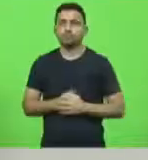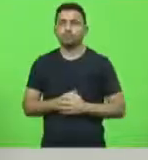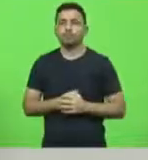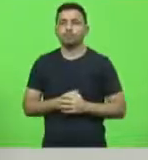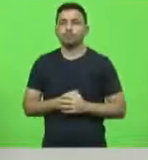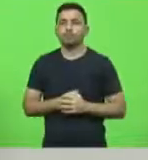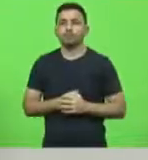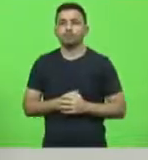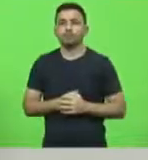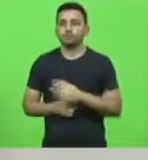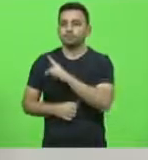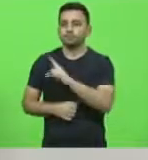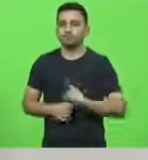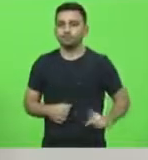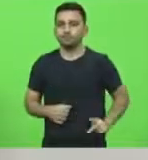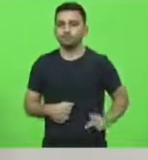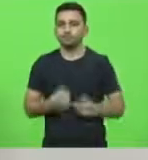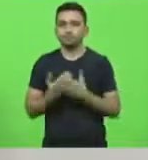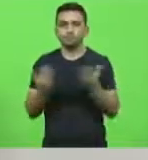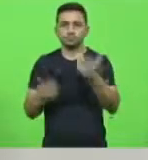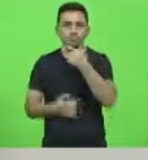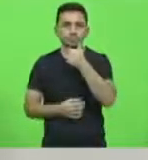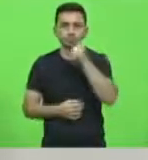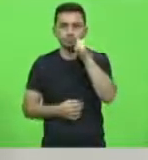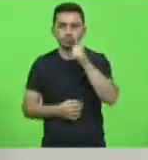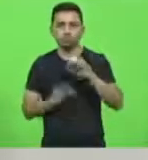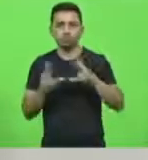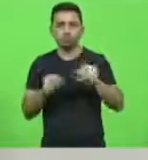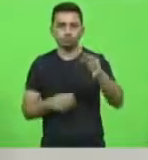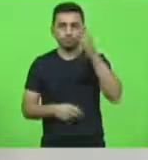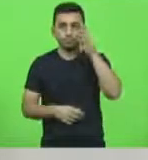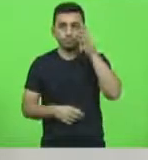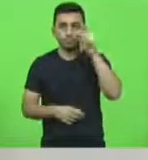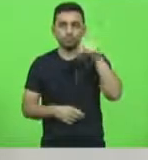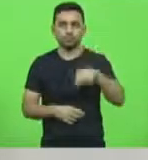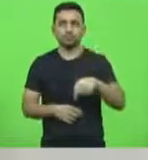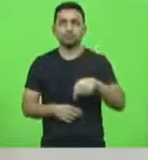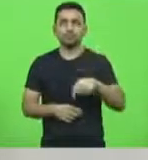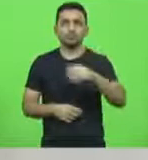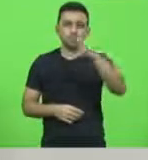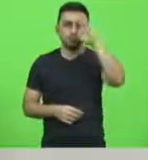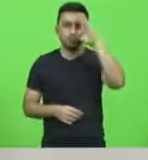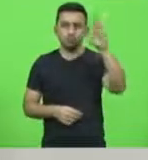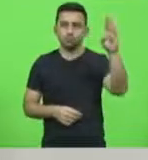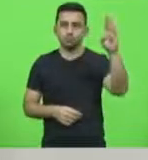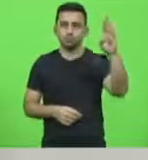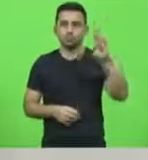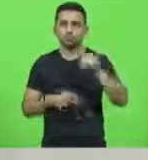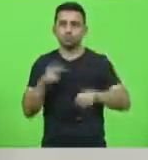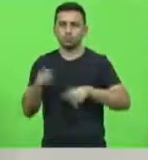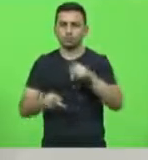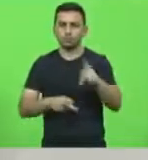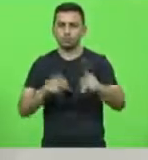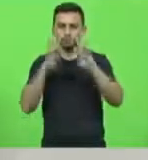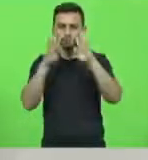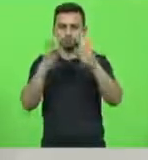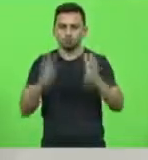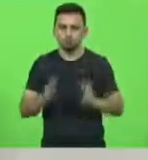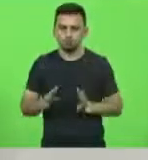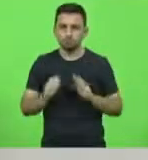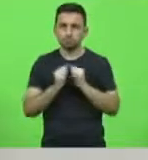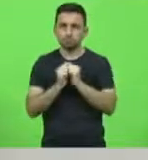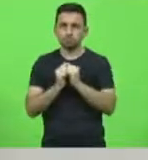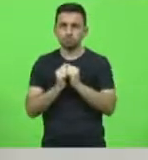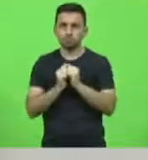Senhor presidente, senhoras e senhores que nos acompanham, principalmente o público que nos assiste, que nos acompanha.